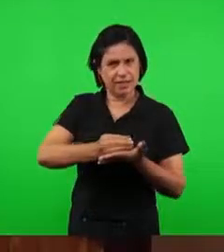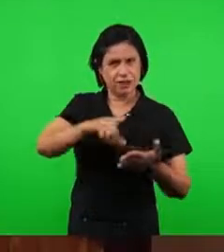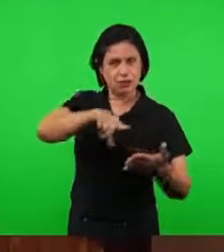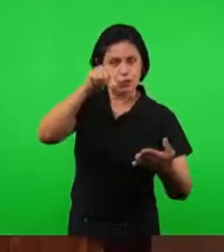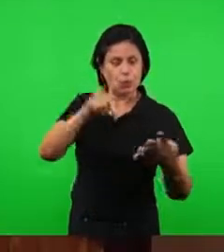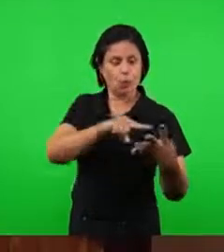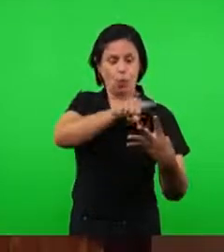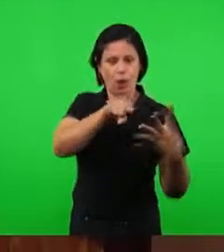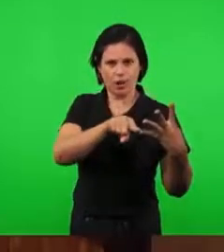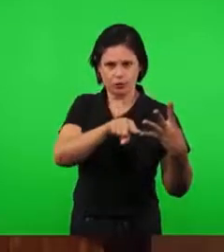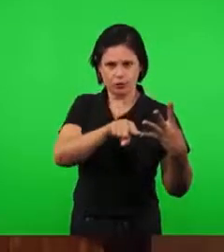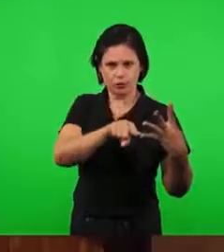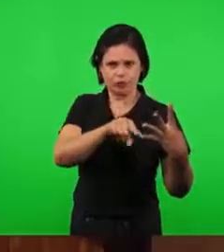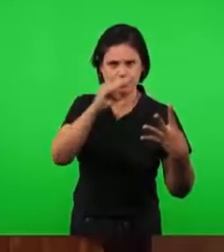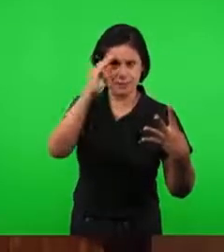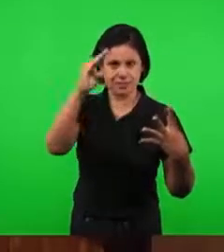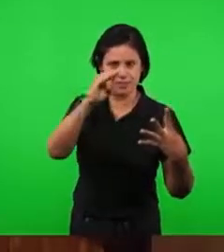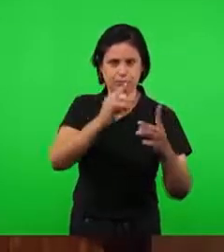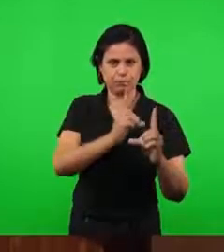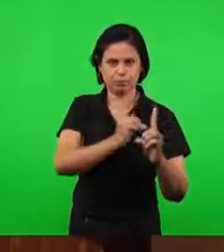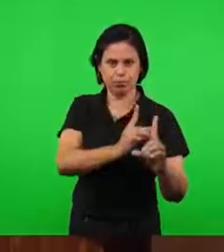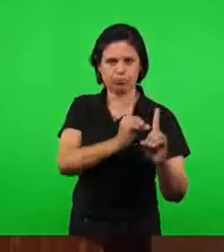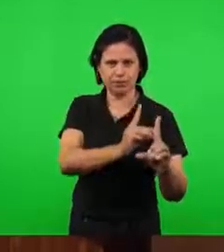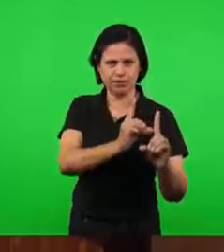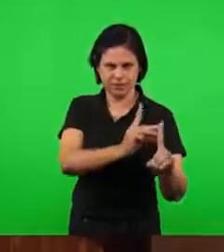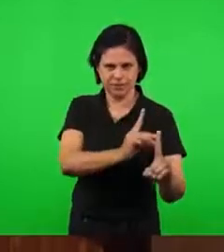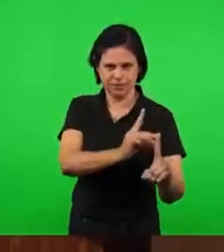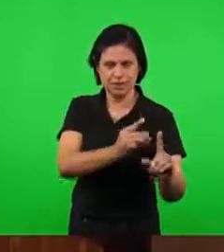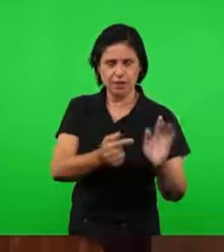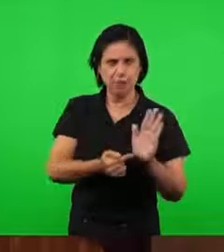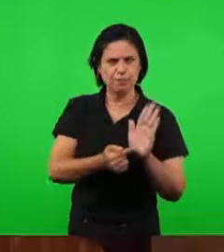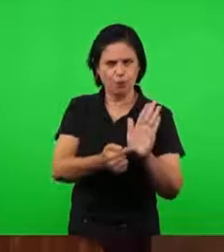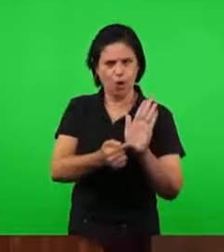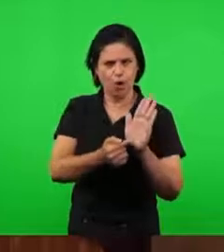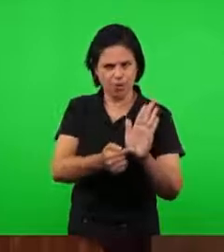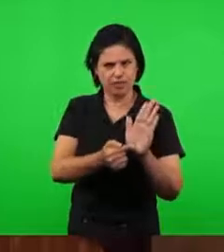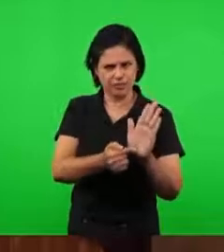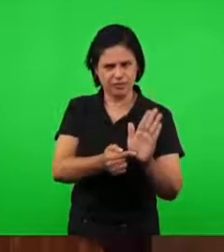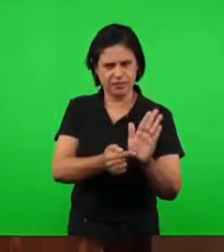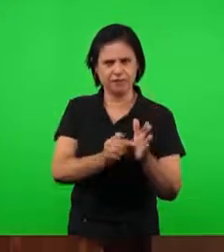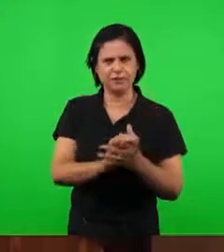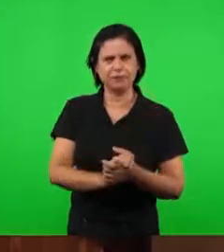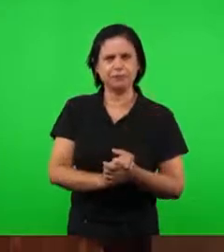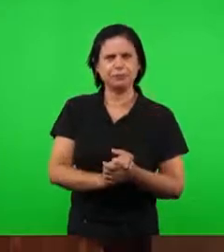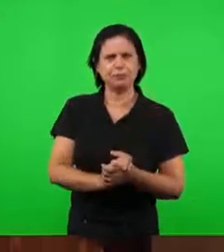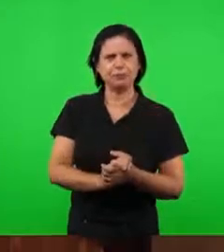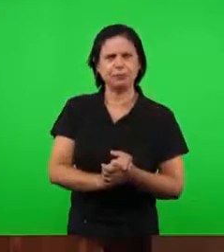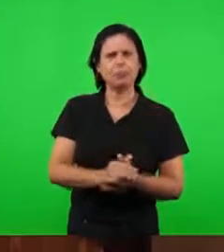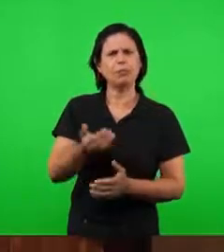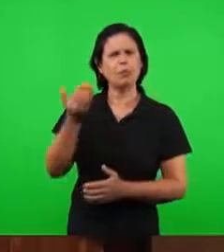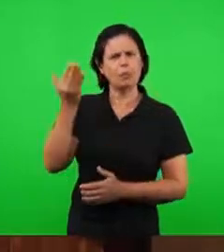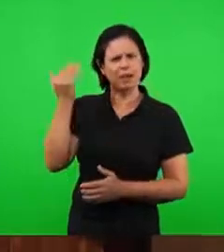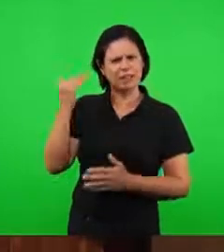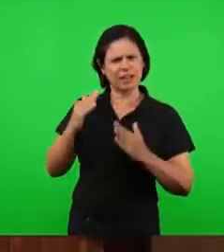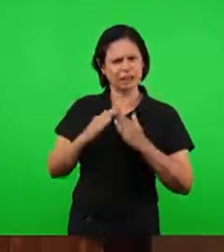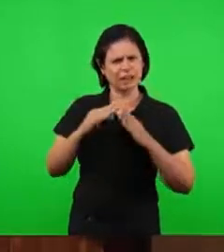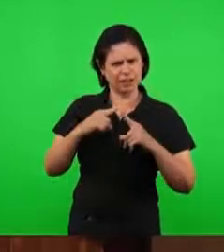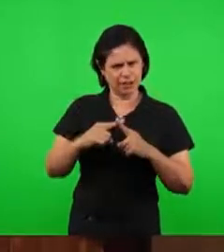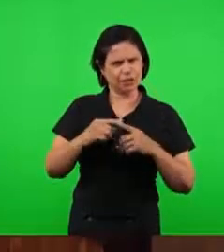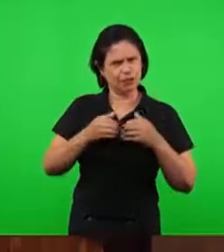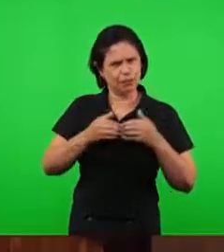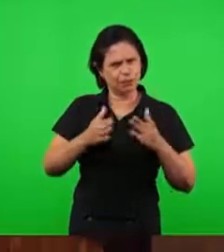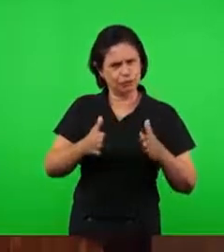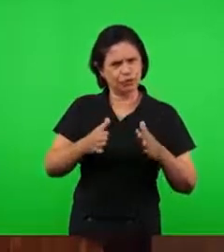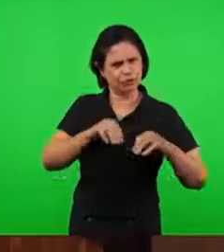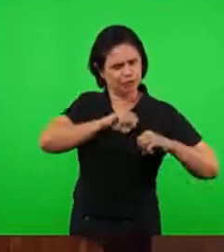doutrinários que norteiam, que nortearam a igreja desde o seu início até